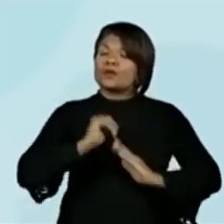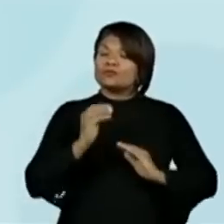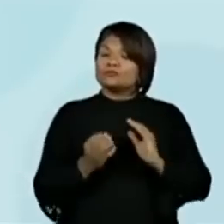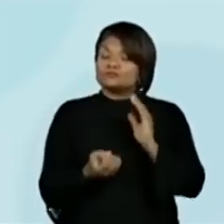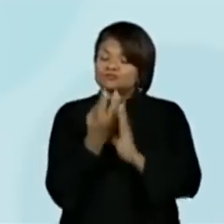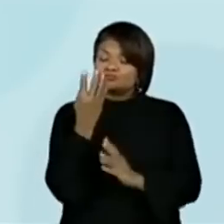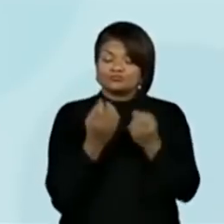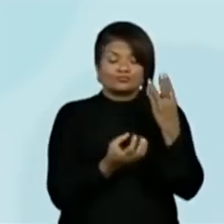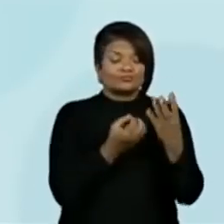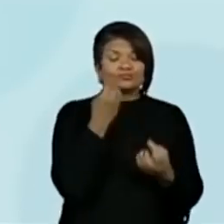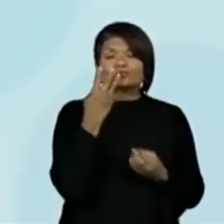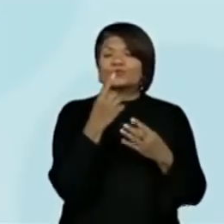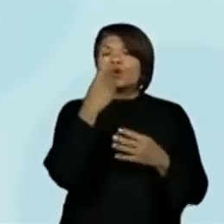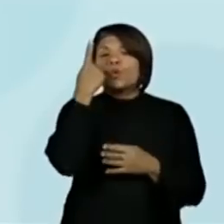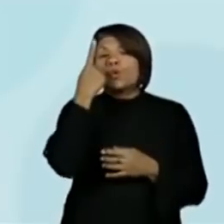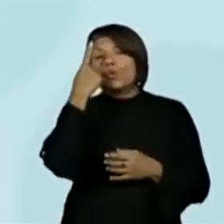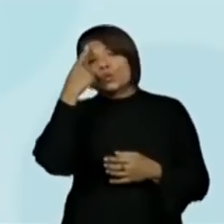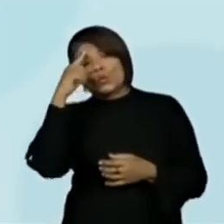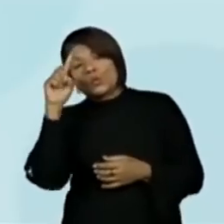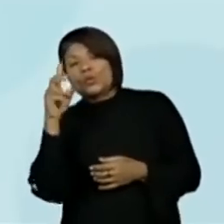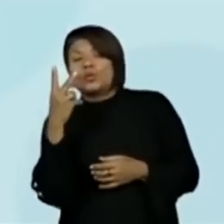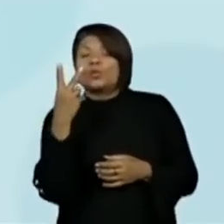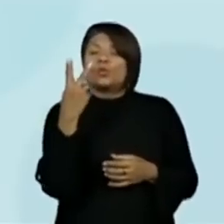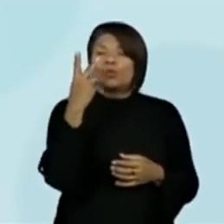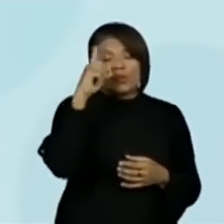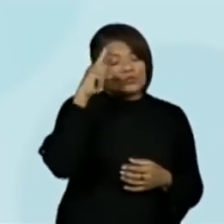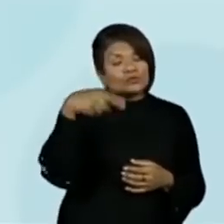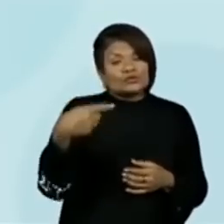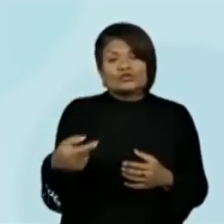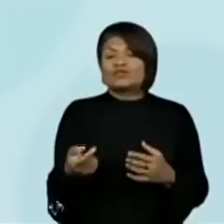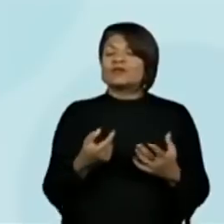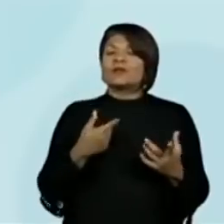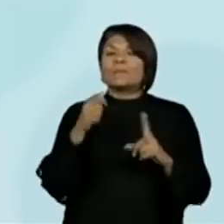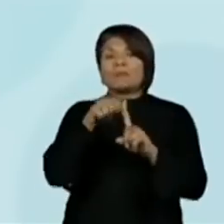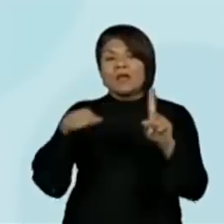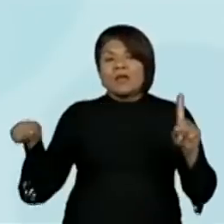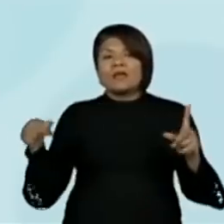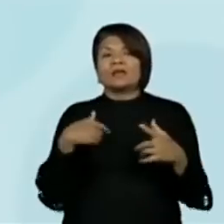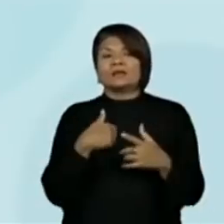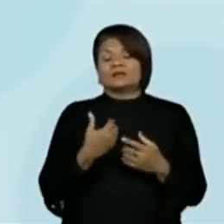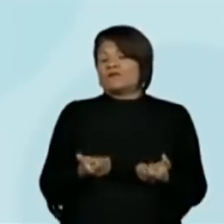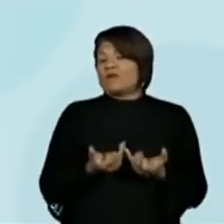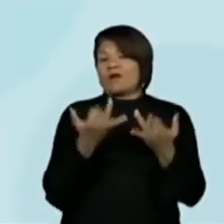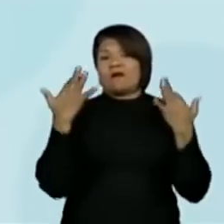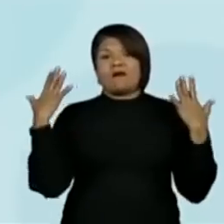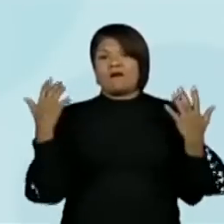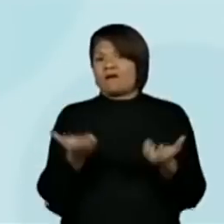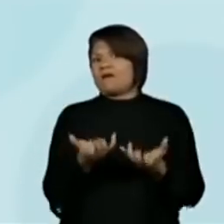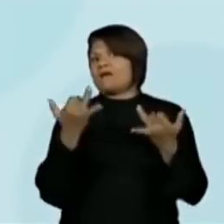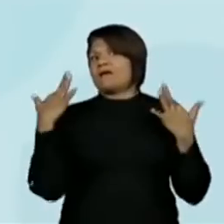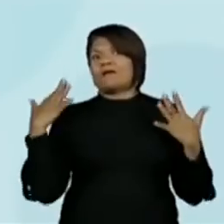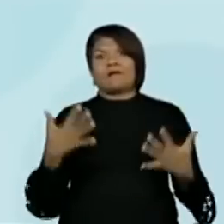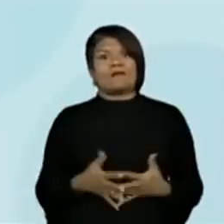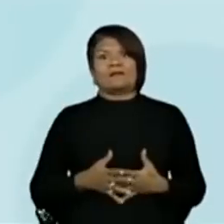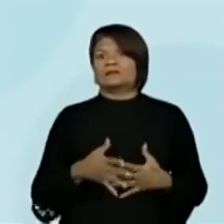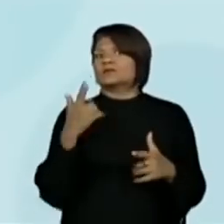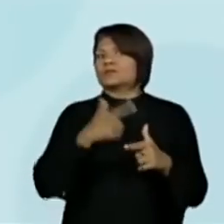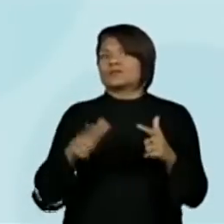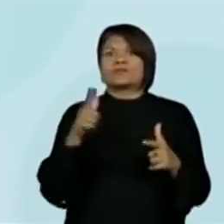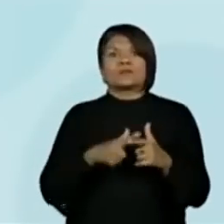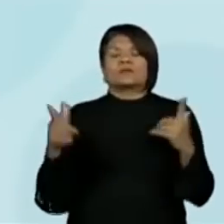Um ou dois dias, um mês, vários lugares, todos os dias produzem toneladas de lixo. Por isso que é um problemão.